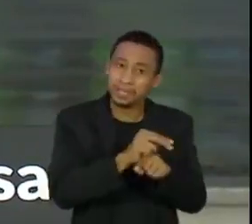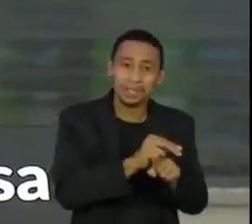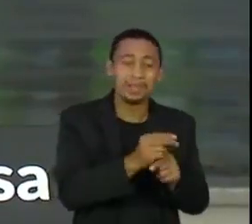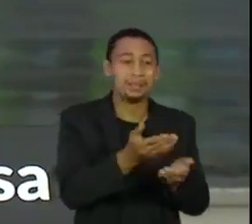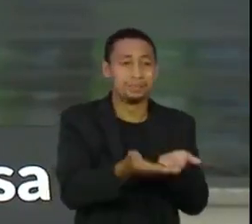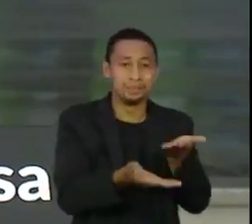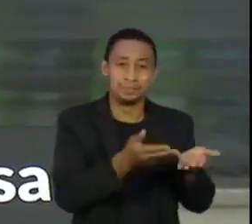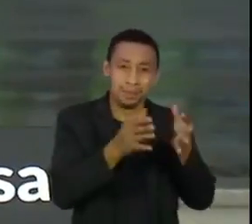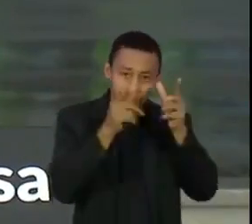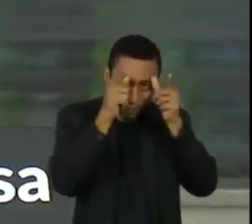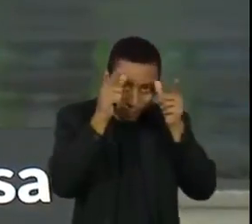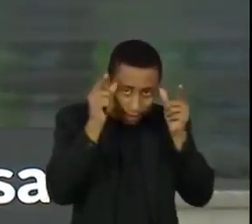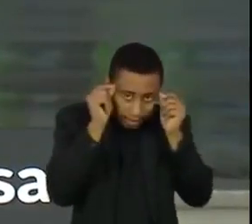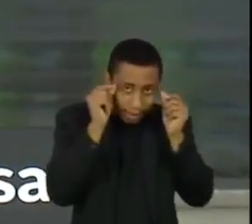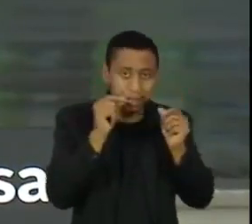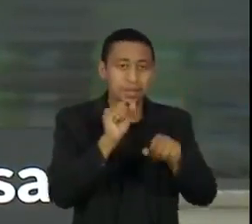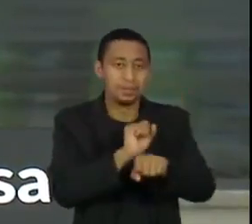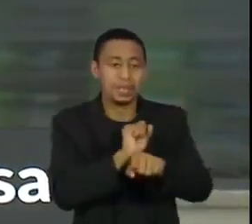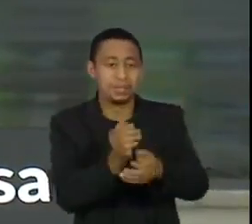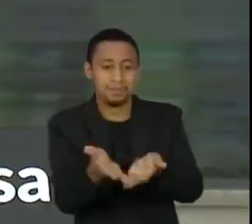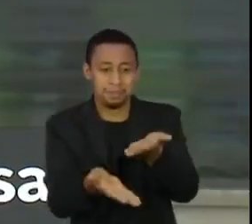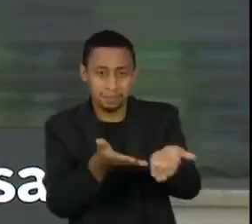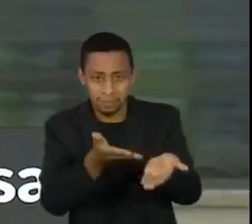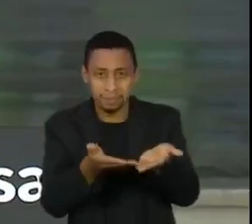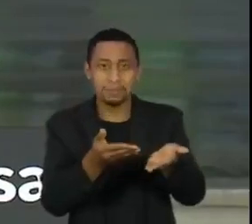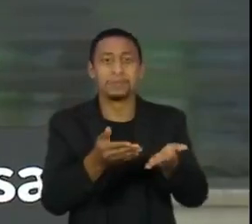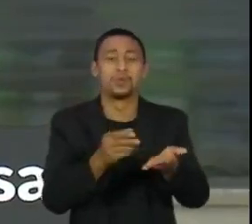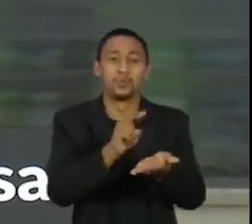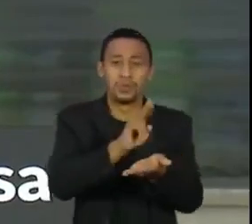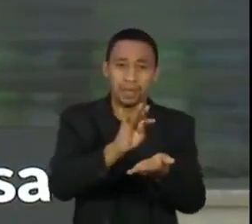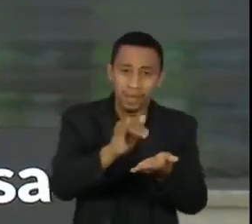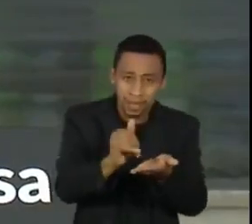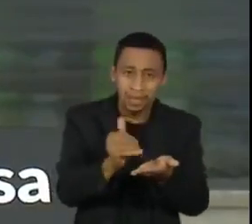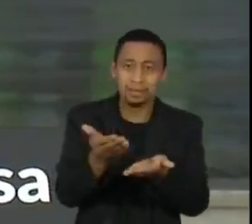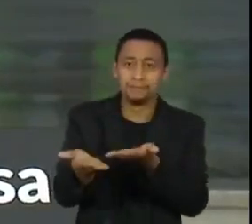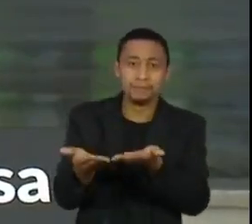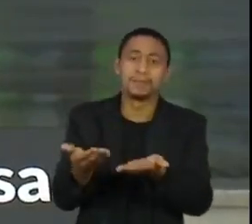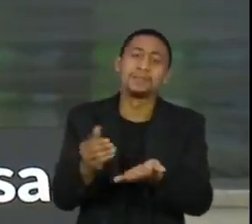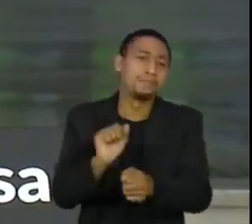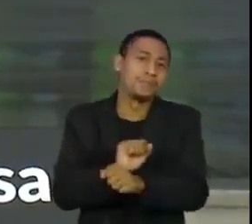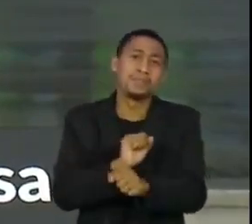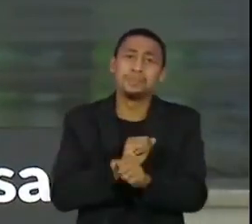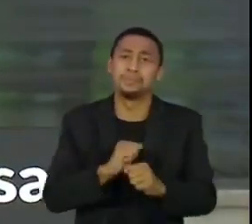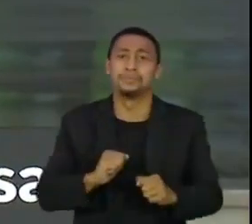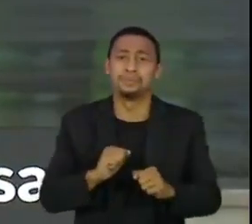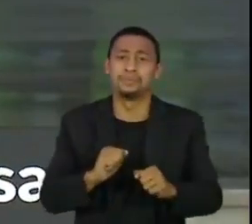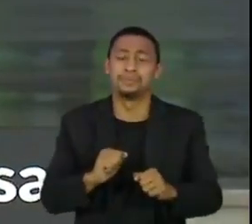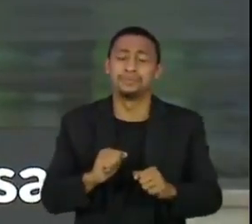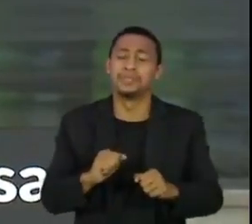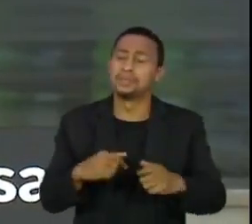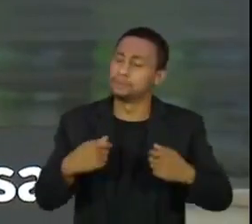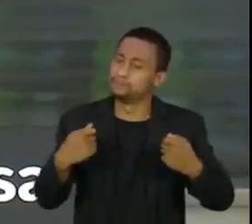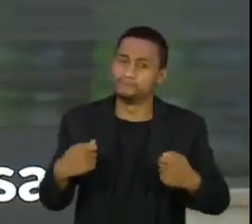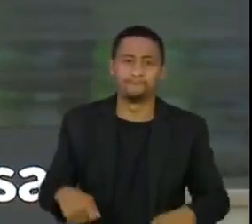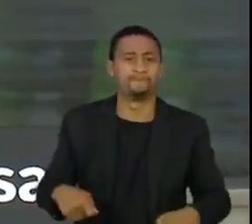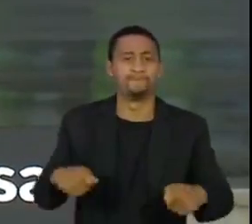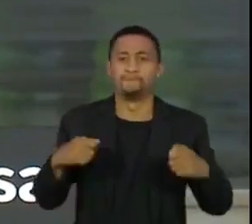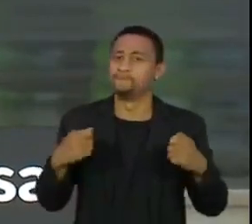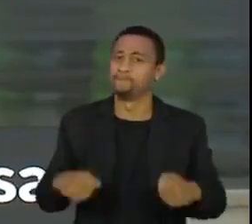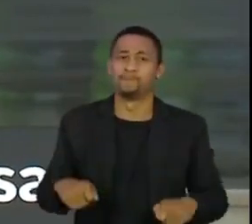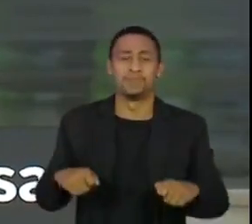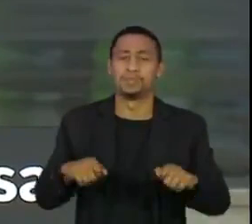de terapia intensiva. E é exatamente por isso que nós precisamos implementar